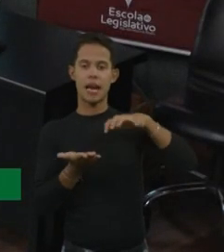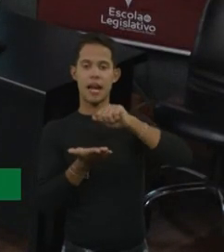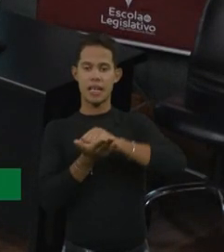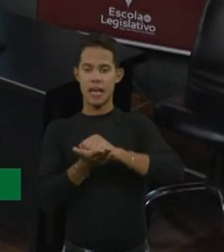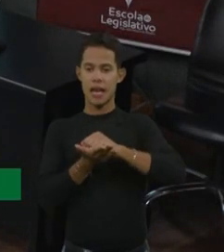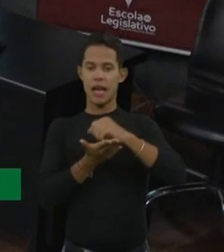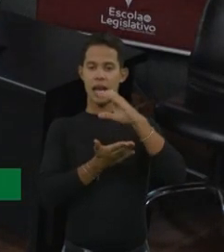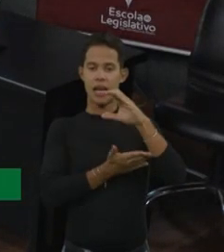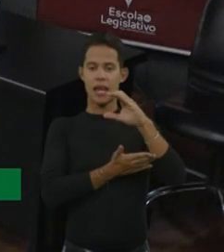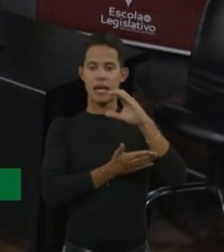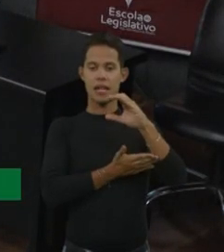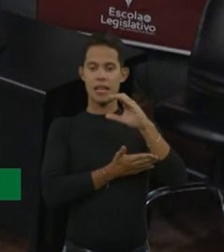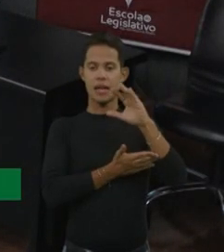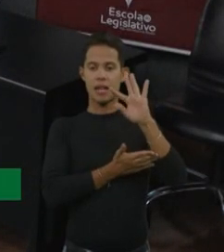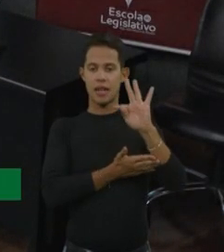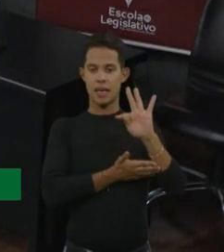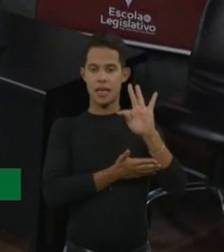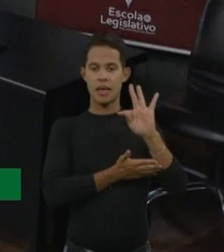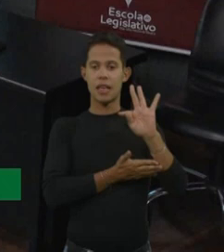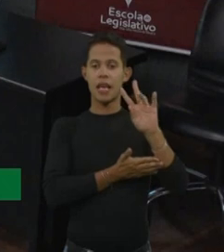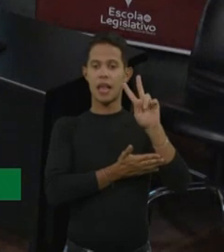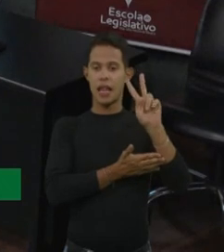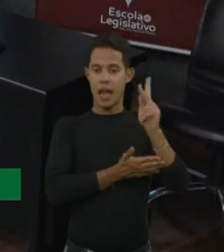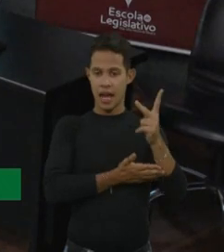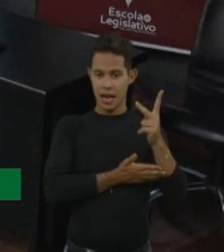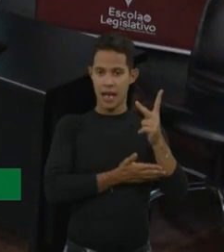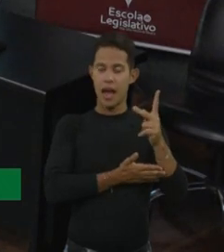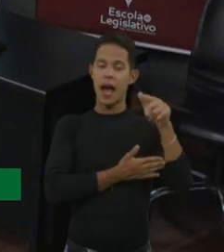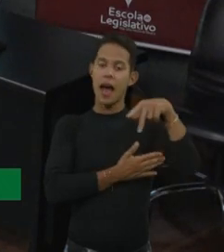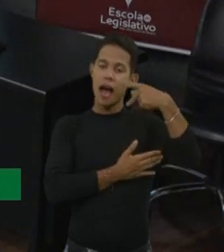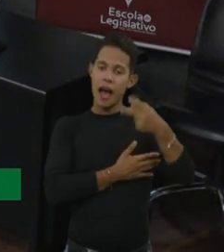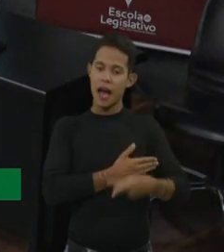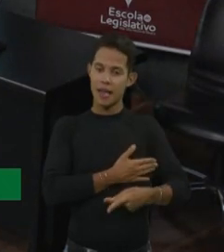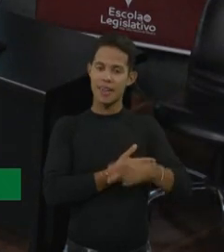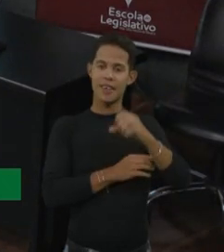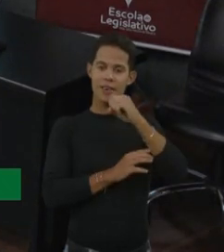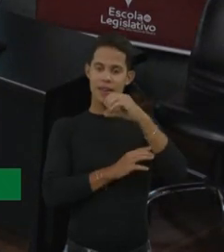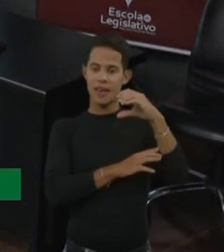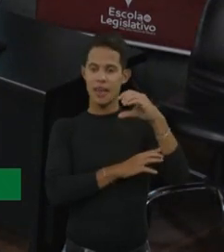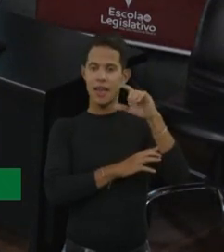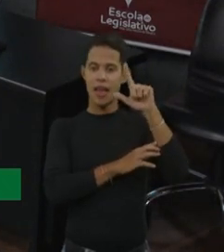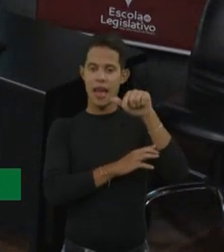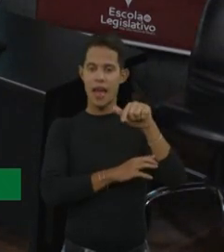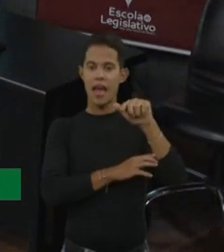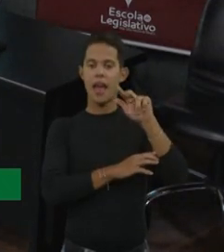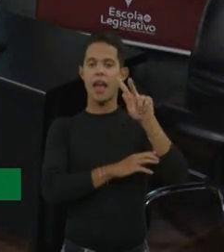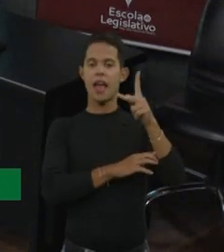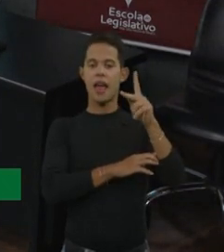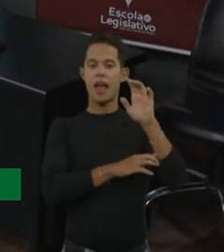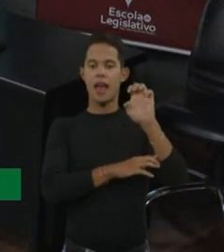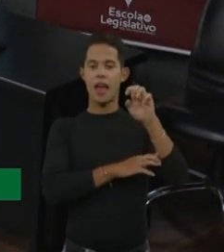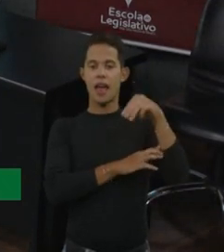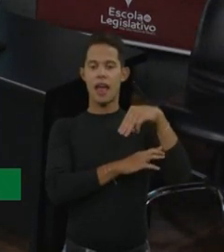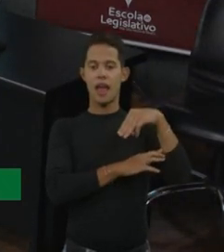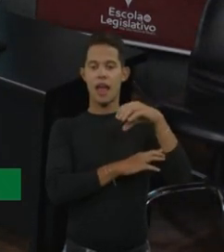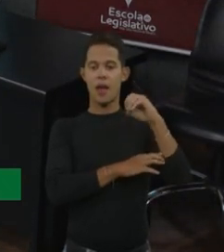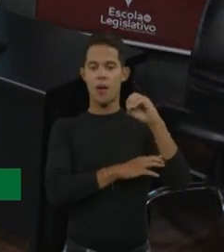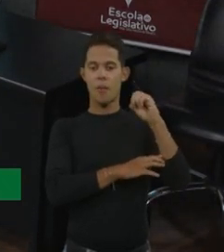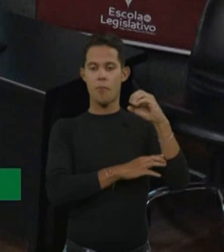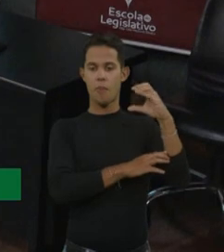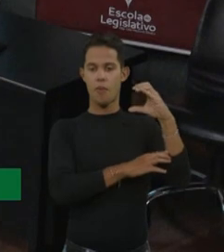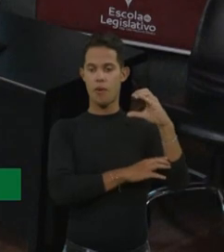o Centro Tratador de Hemofilia, que, no caso, aqui no nosso estado, é o Emosc, e, em geral, é representado pelos